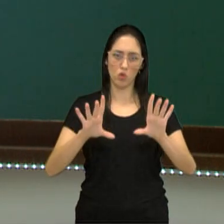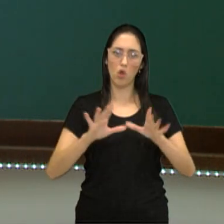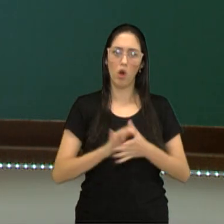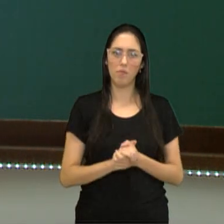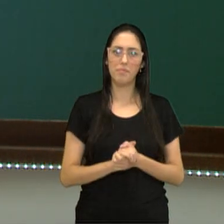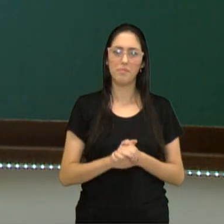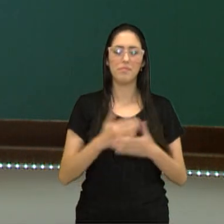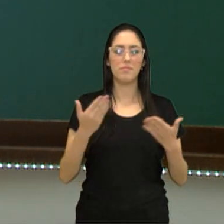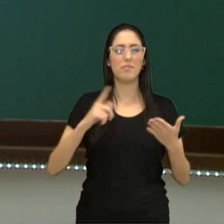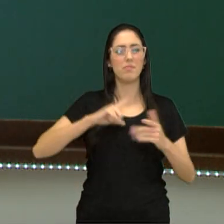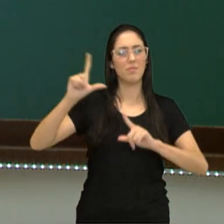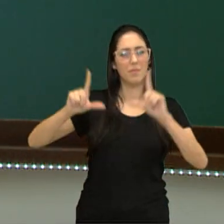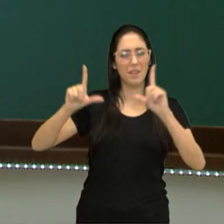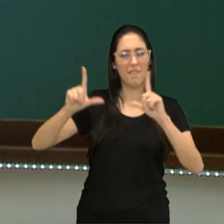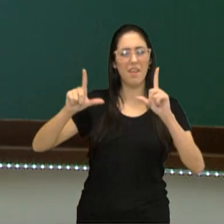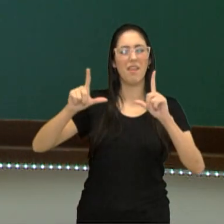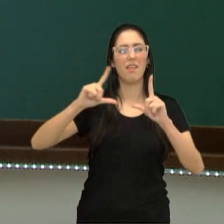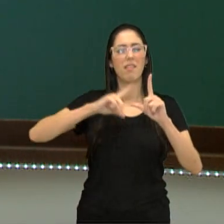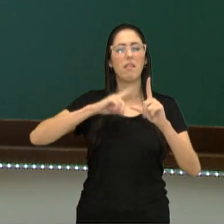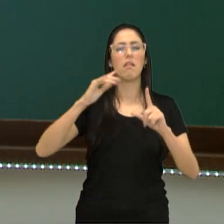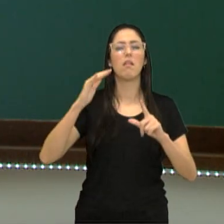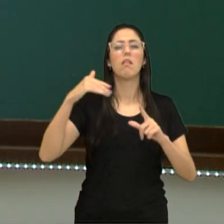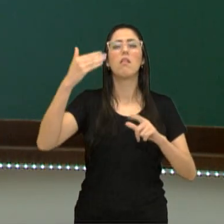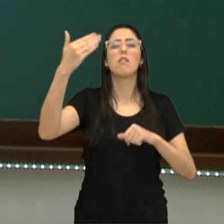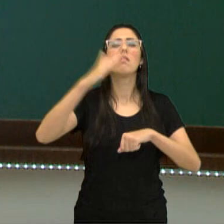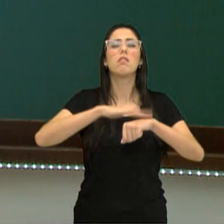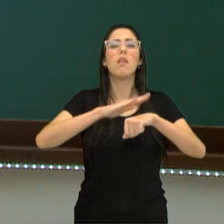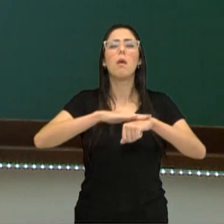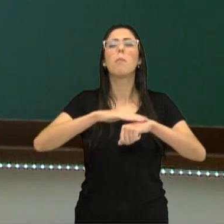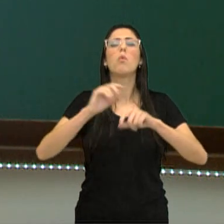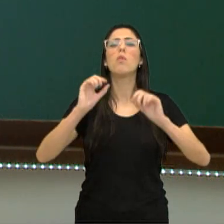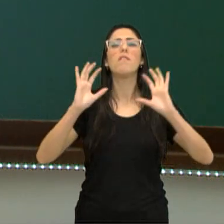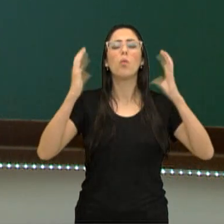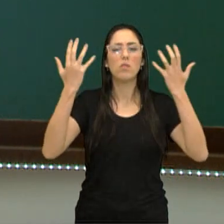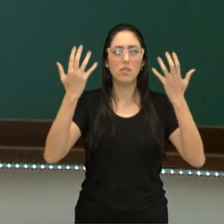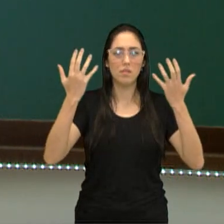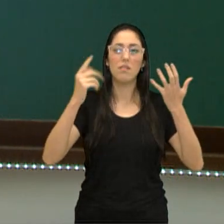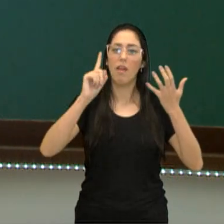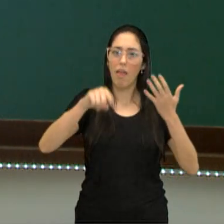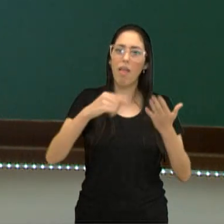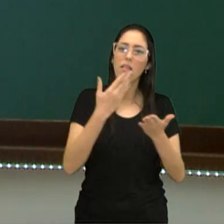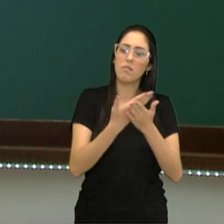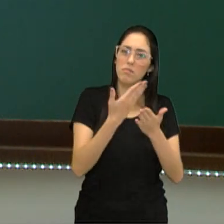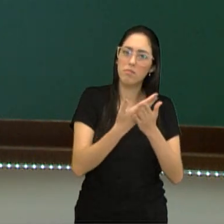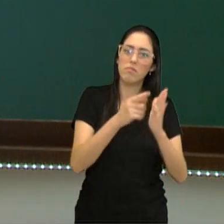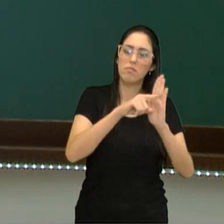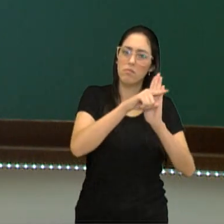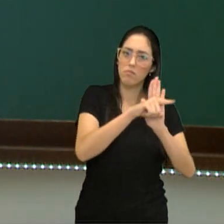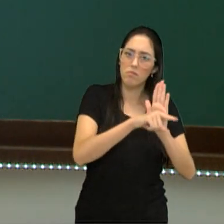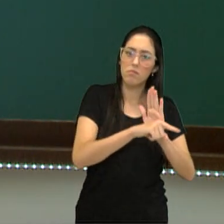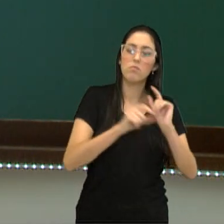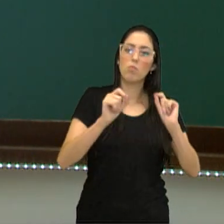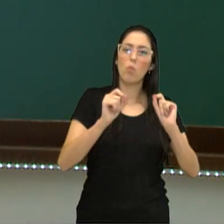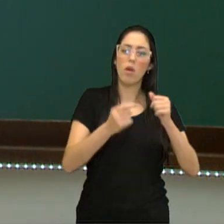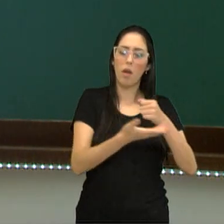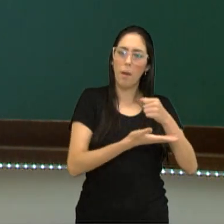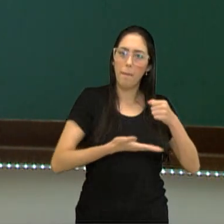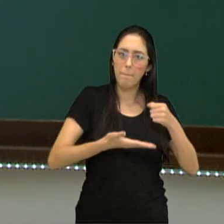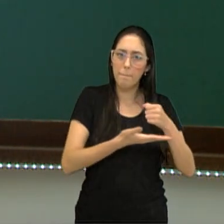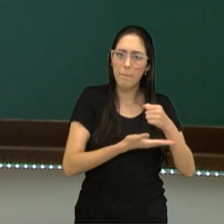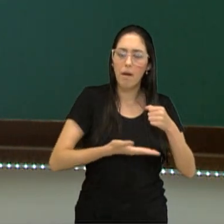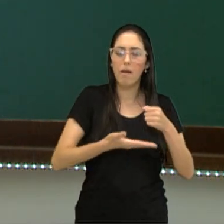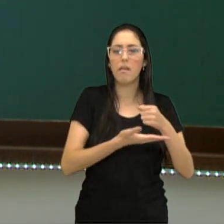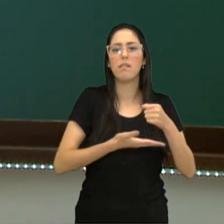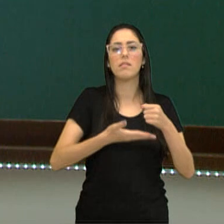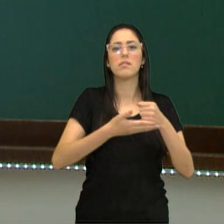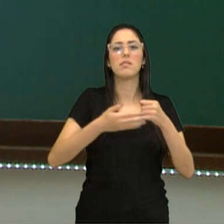previsão do tempo, é possível se perceber que a previsão do tempo ela realiza estudos com base em satélites meteorológicos, em